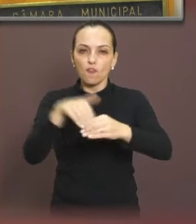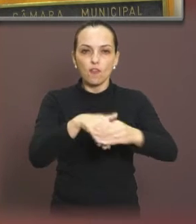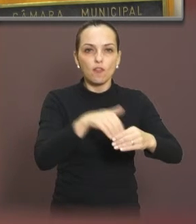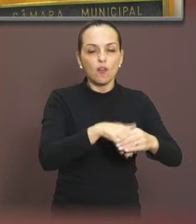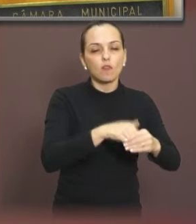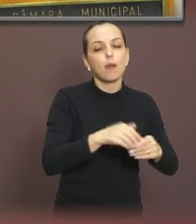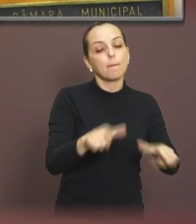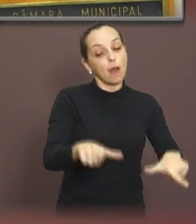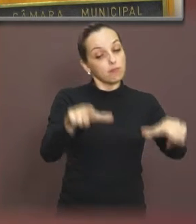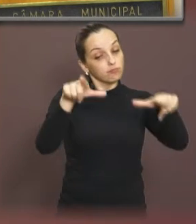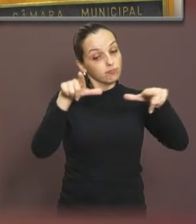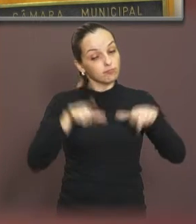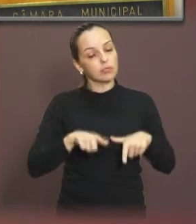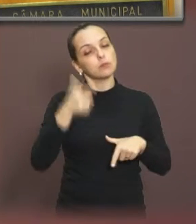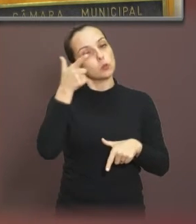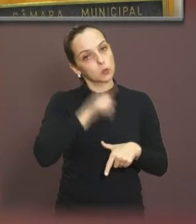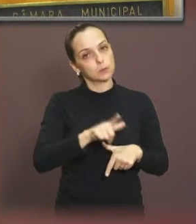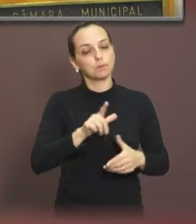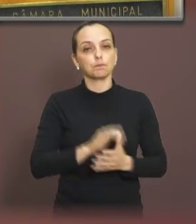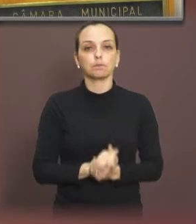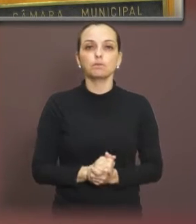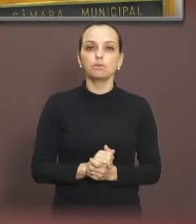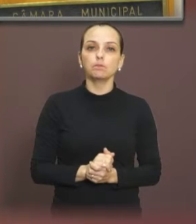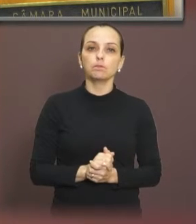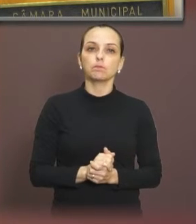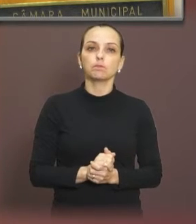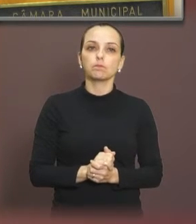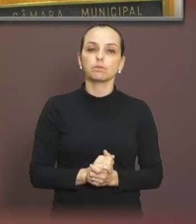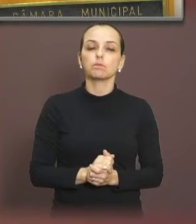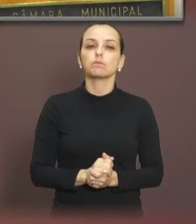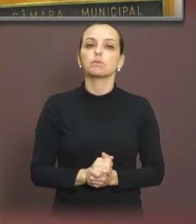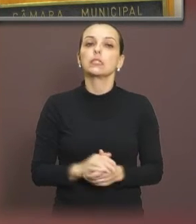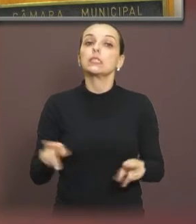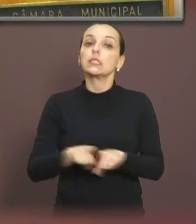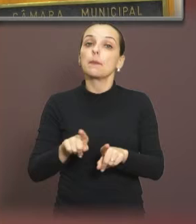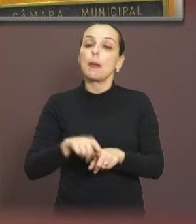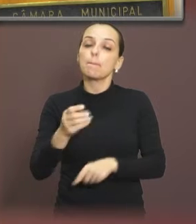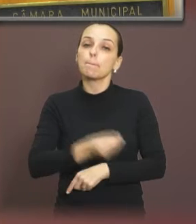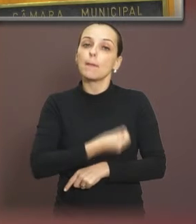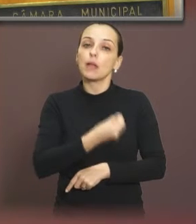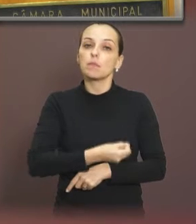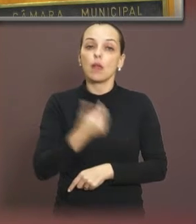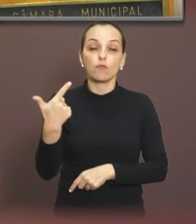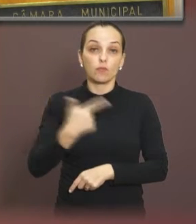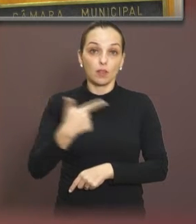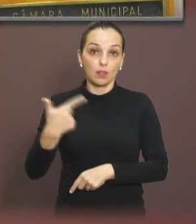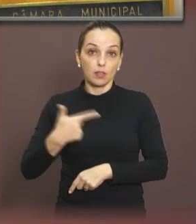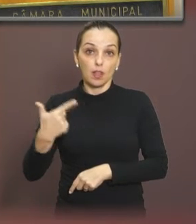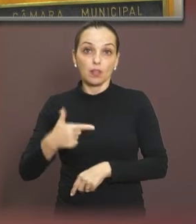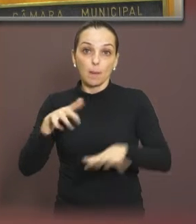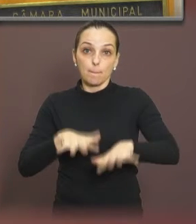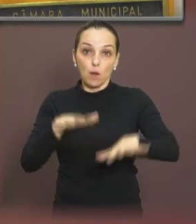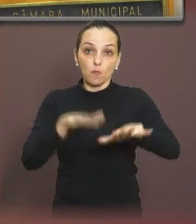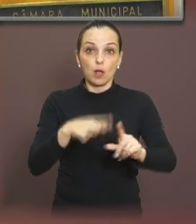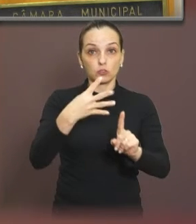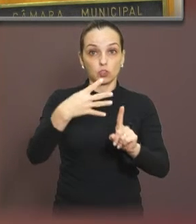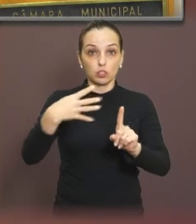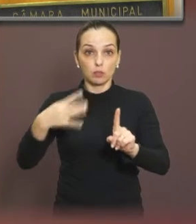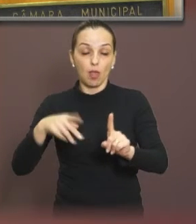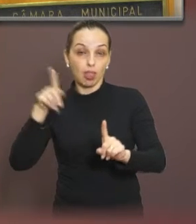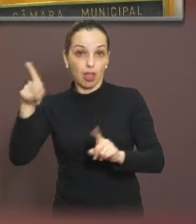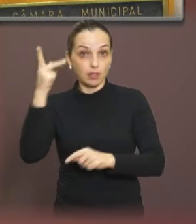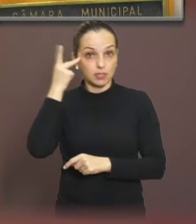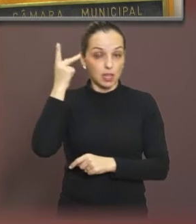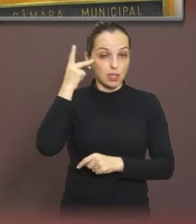pudéssemos receber, então, este prêmio. Próximo slide, por favor. Vocês vão ver que também participamos da 22ª Parada LGBT de São